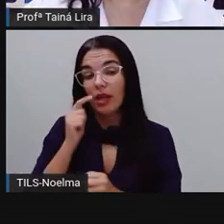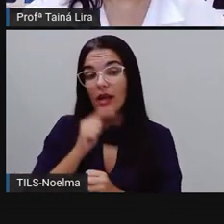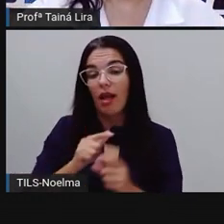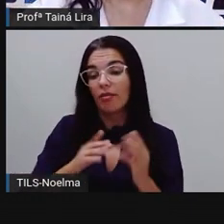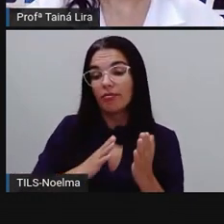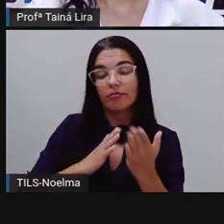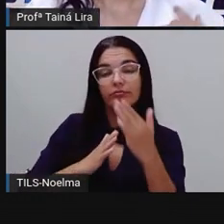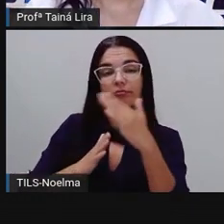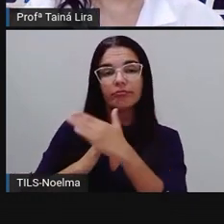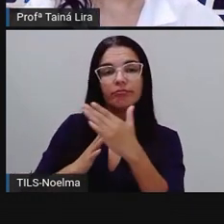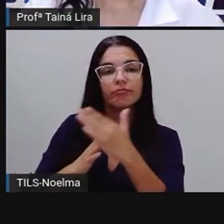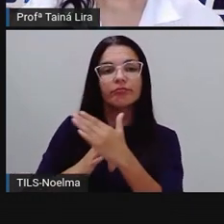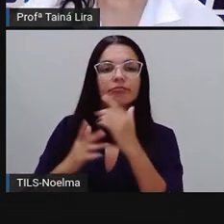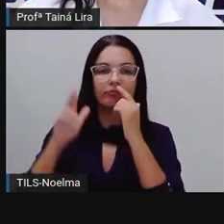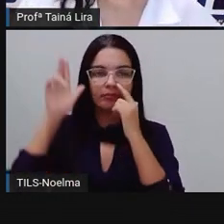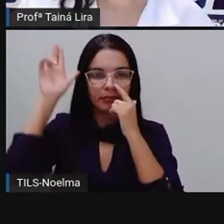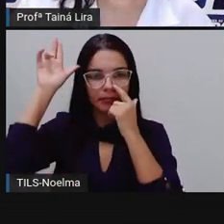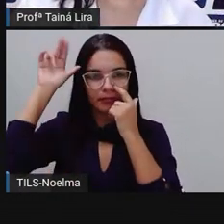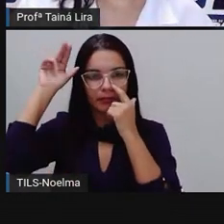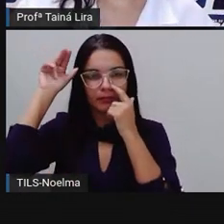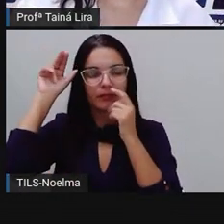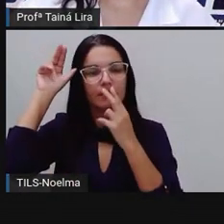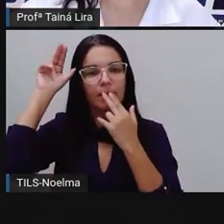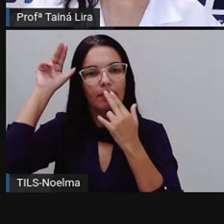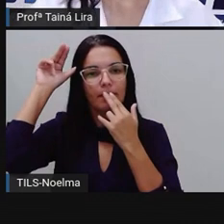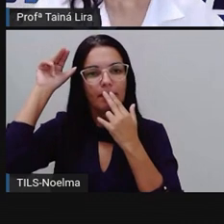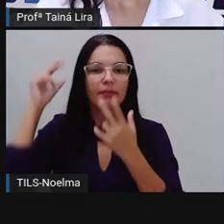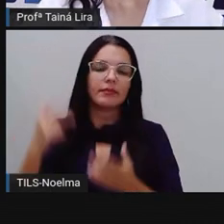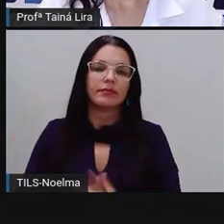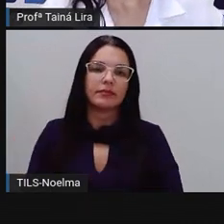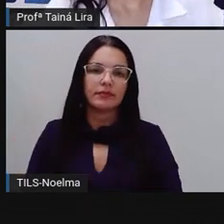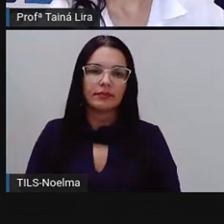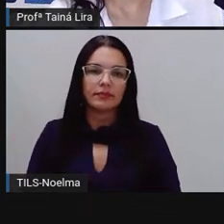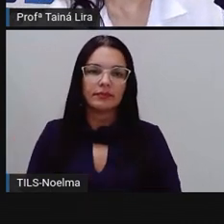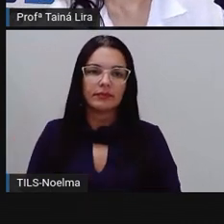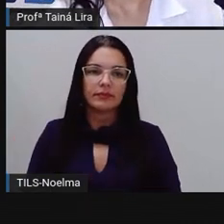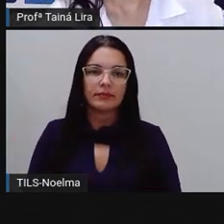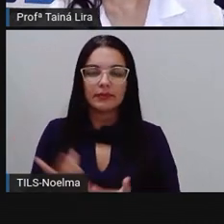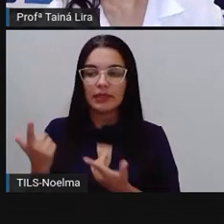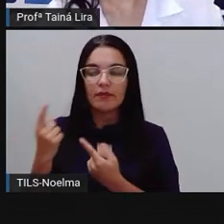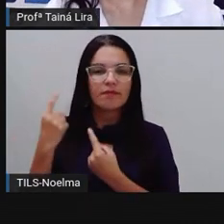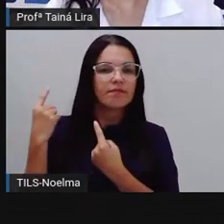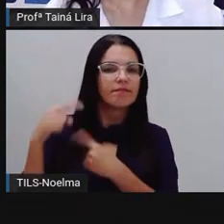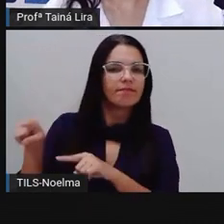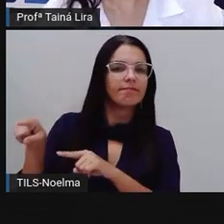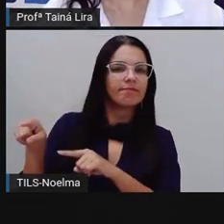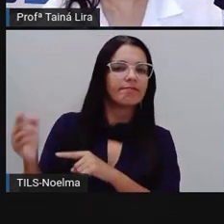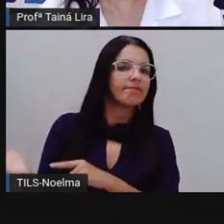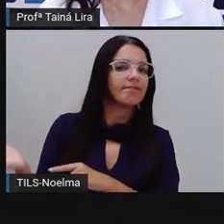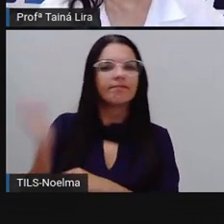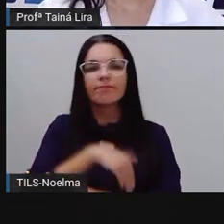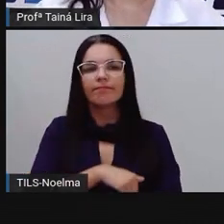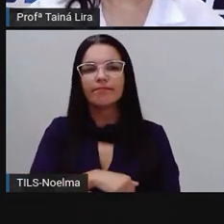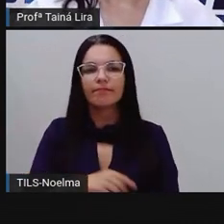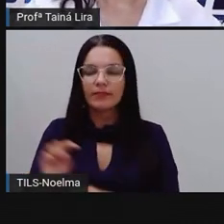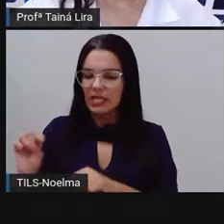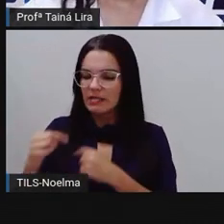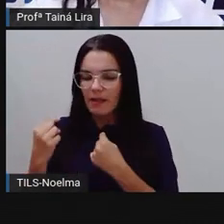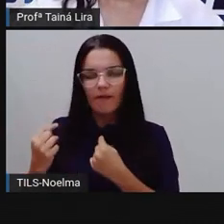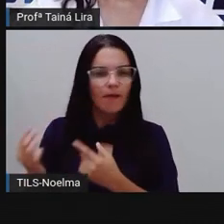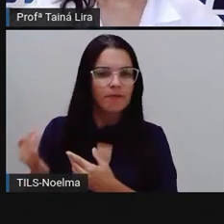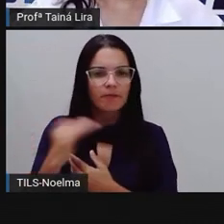em uma corrida, tá? E aí, ela desafiou a lebre para uma corrida, tá?